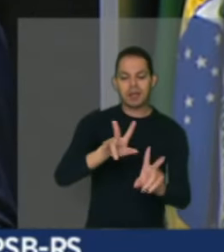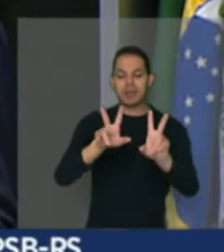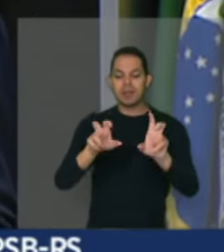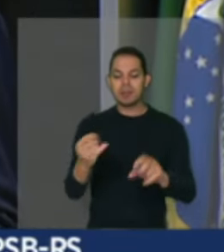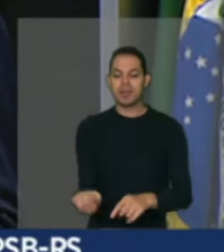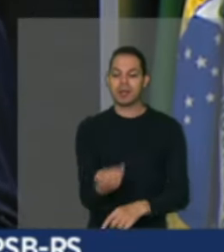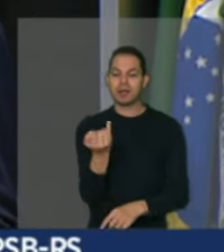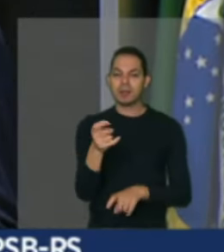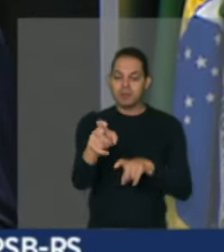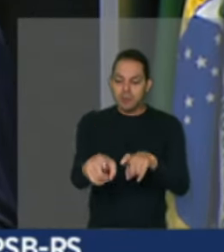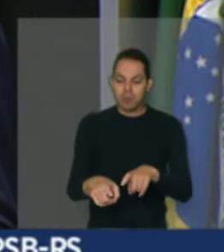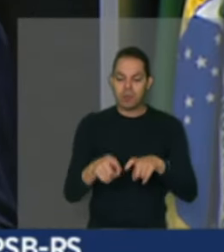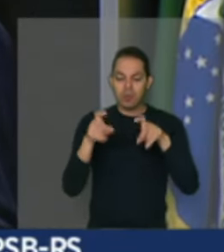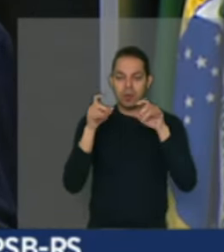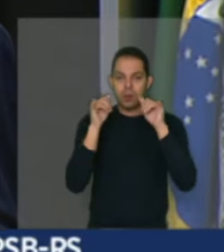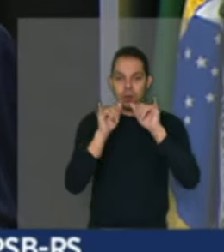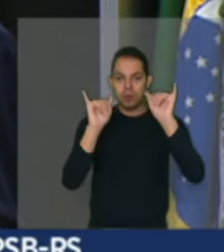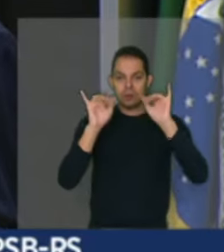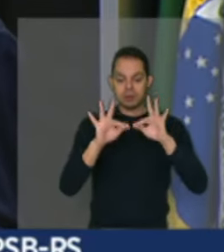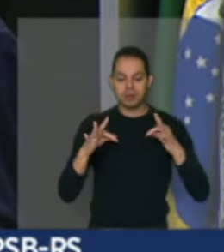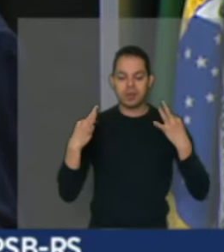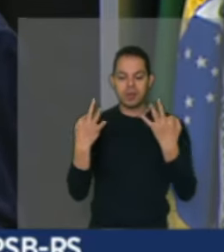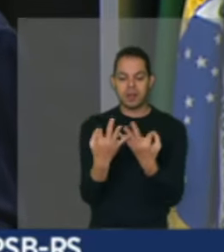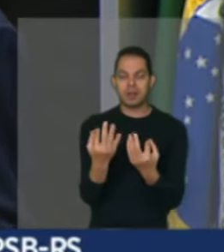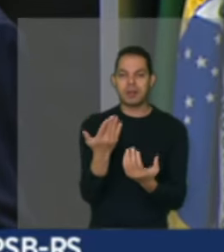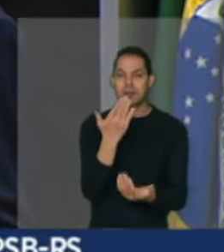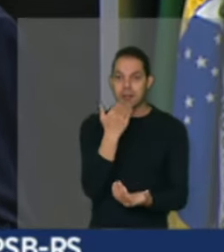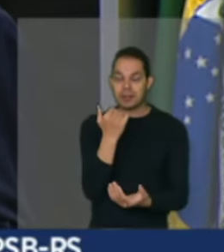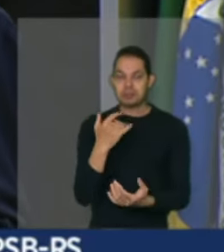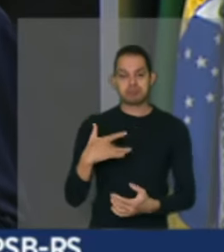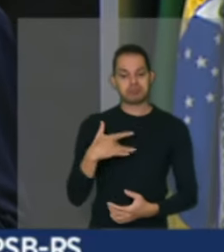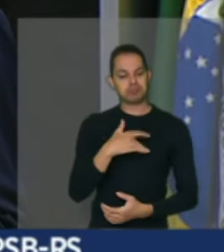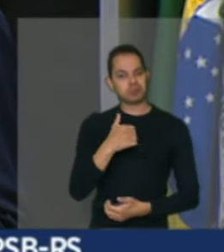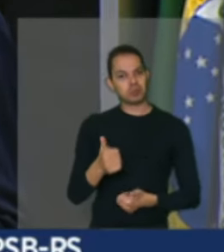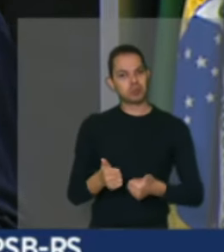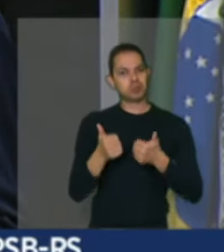familiar na produção de alimentos saudáveis.